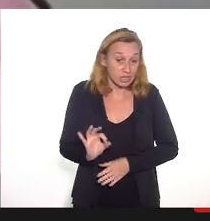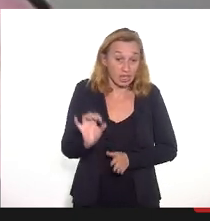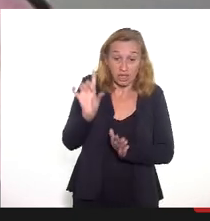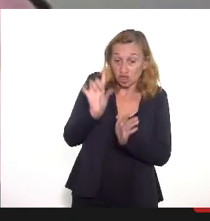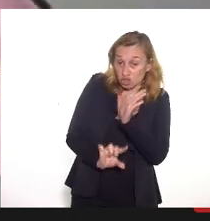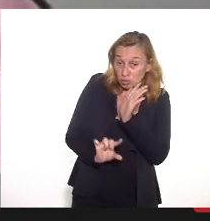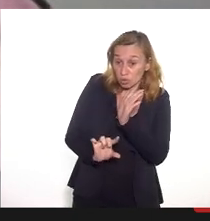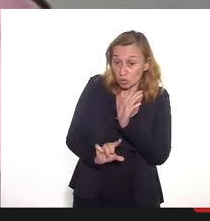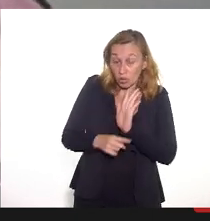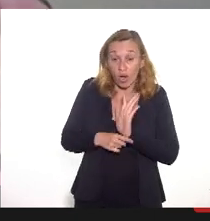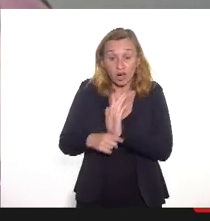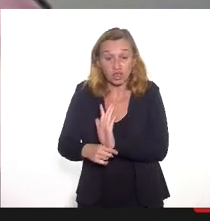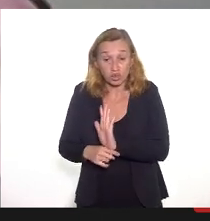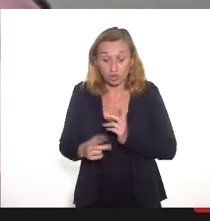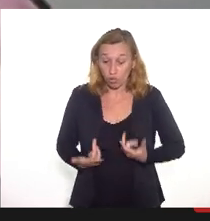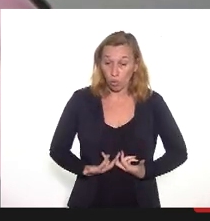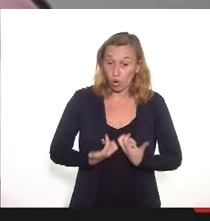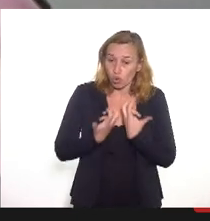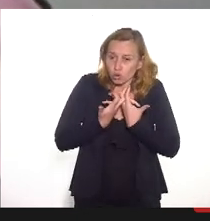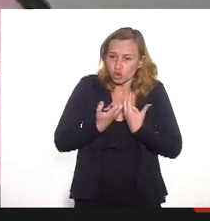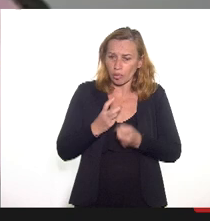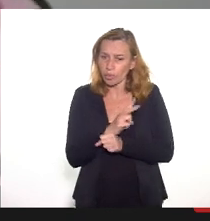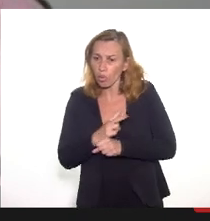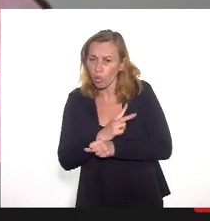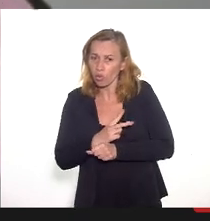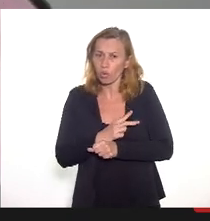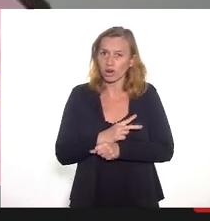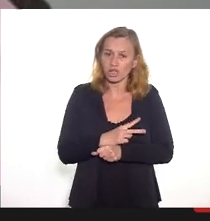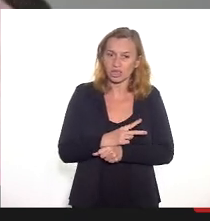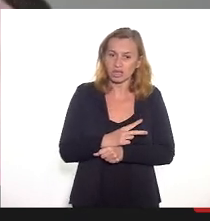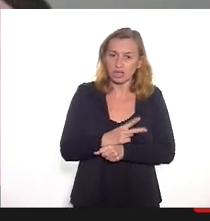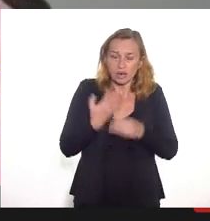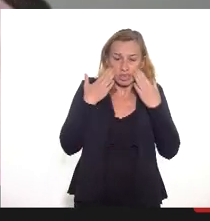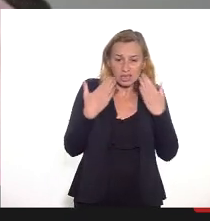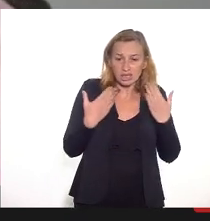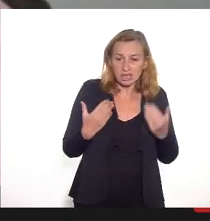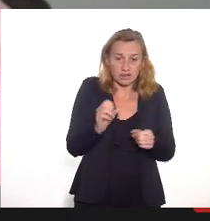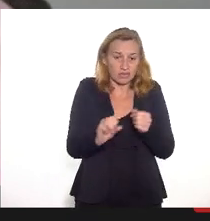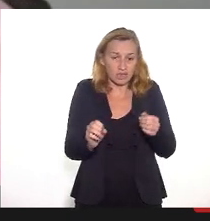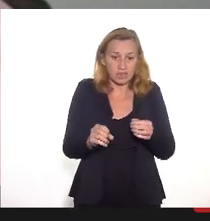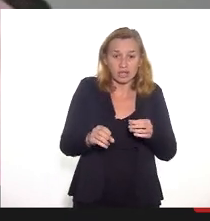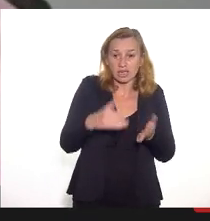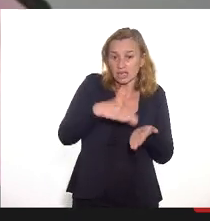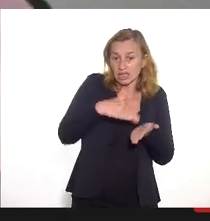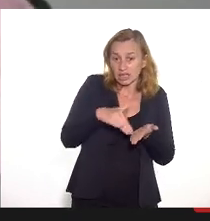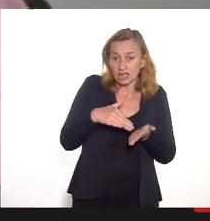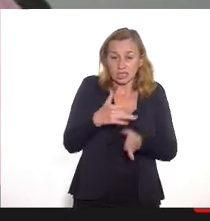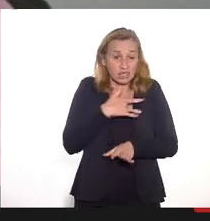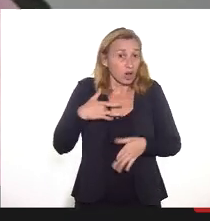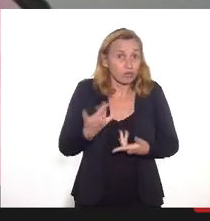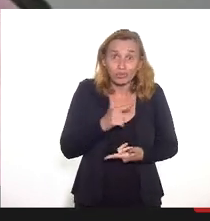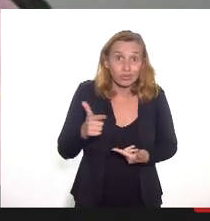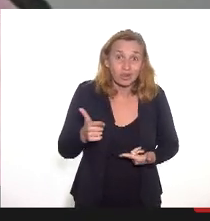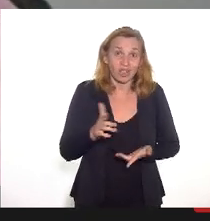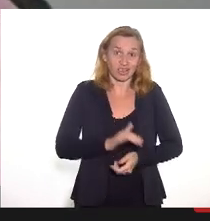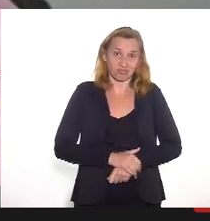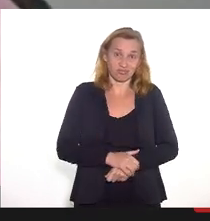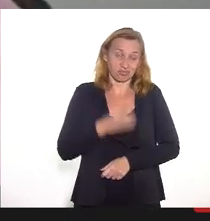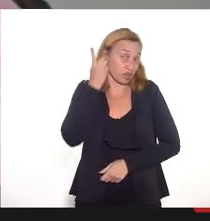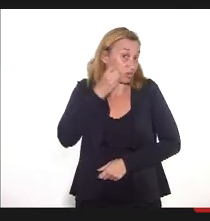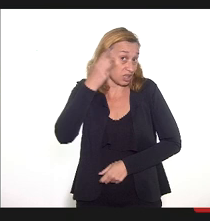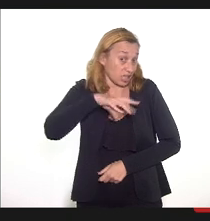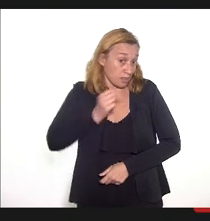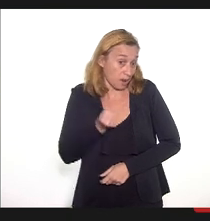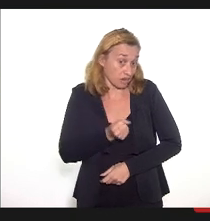atendimento da área da oncologia na apresentação que foi feita pela Secretaria de Saúde. Isso não existe, deputada Marta Rocha.